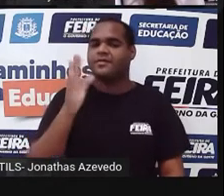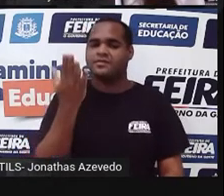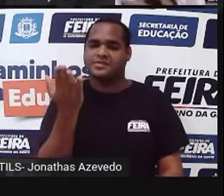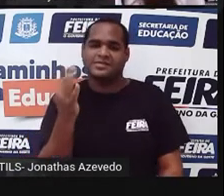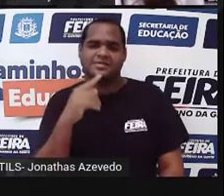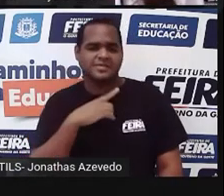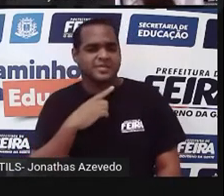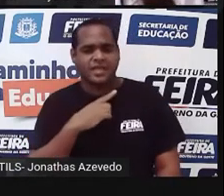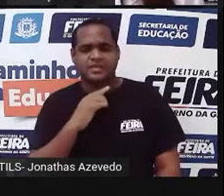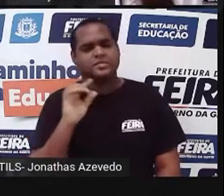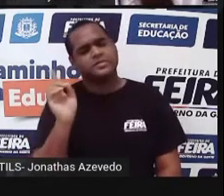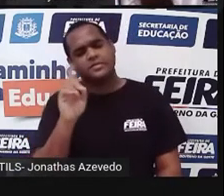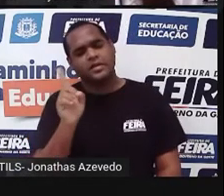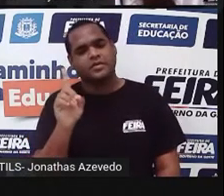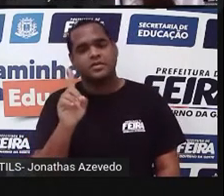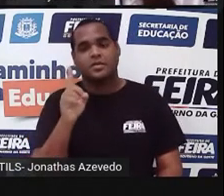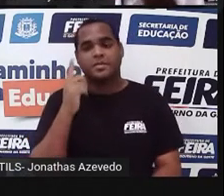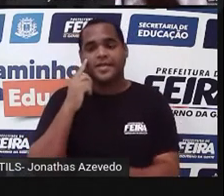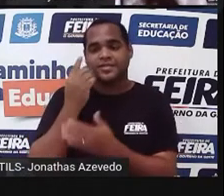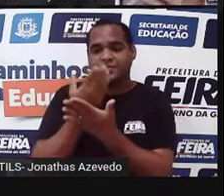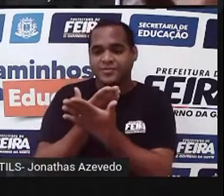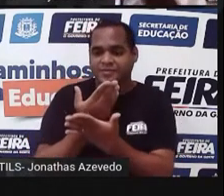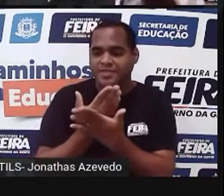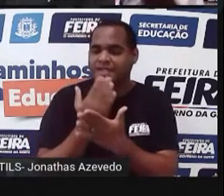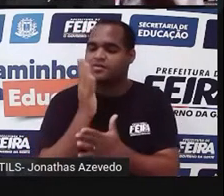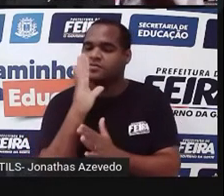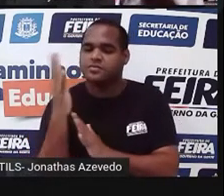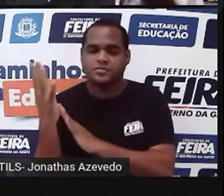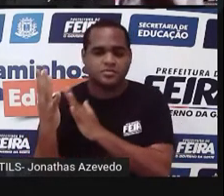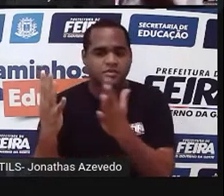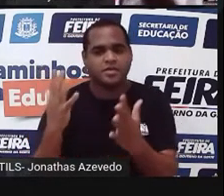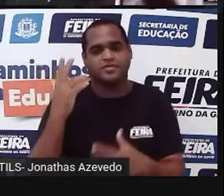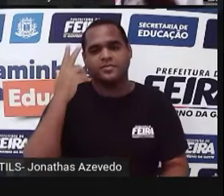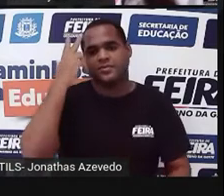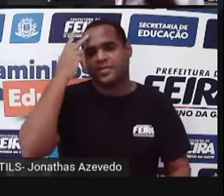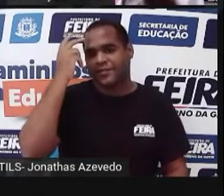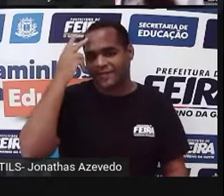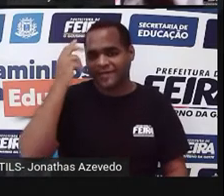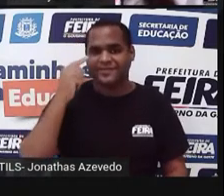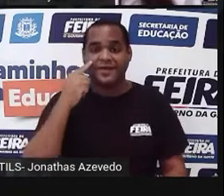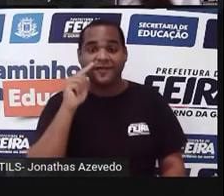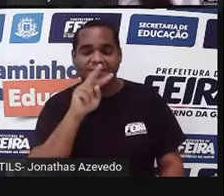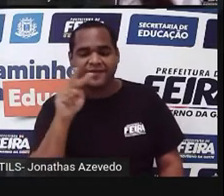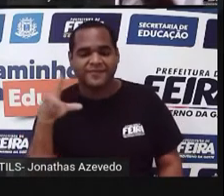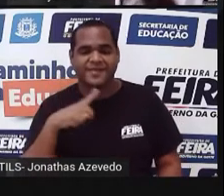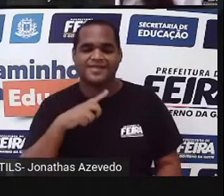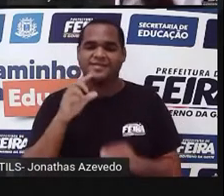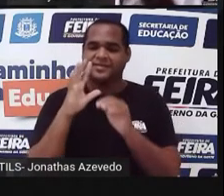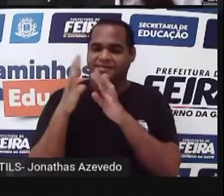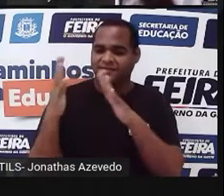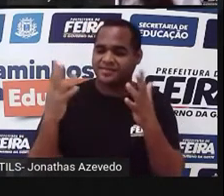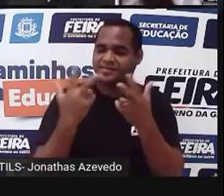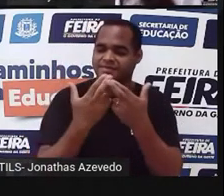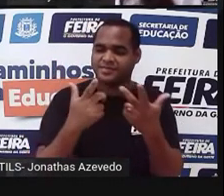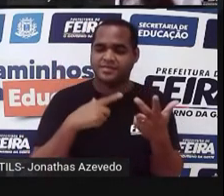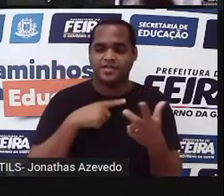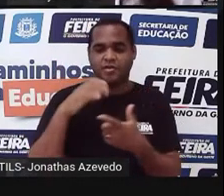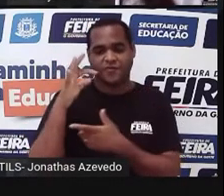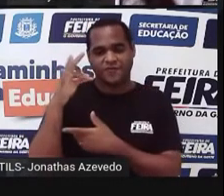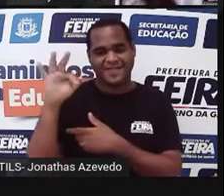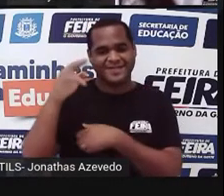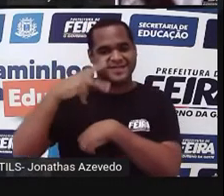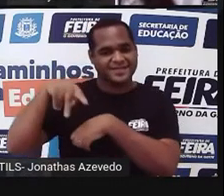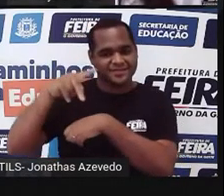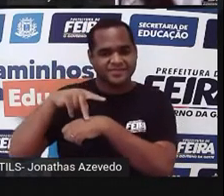coisas. Então, todo mundo que estudava a natureza era chamado de naturalista. Então, Lamarck era um naturalista francês.